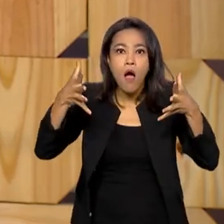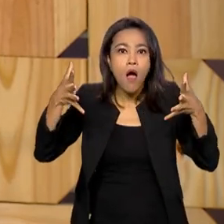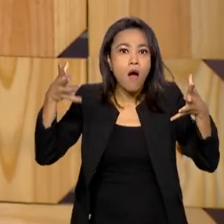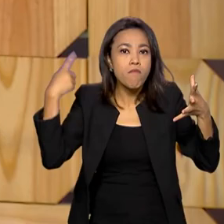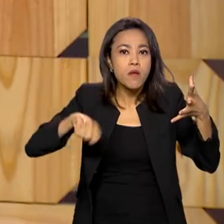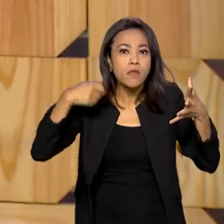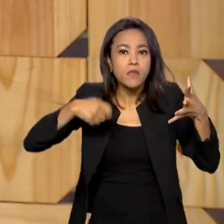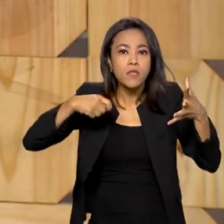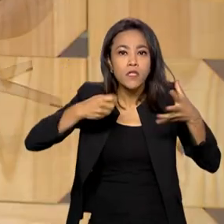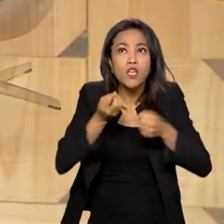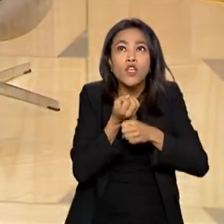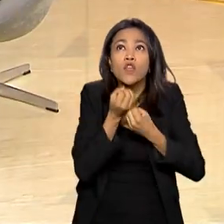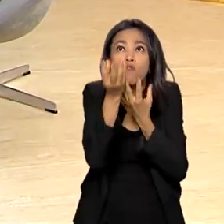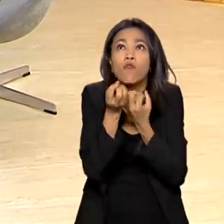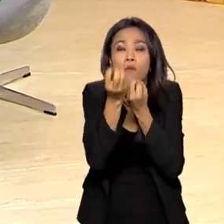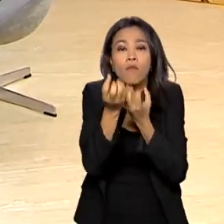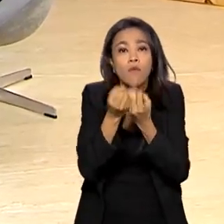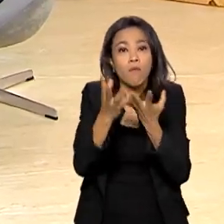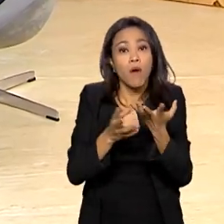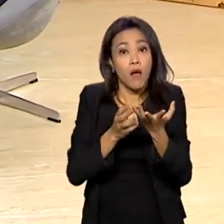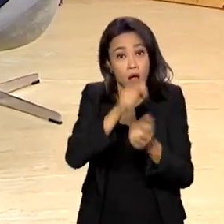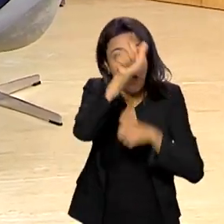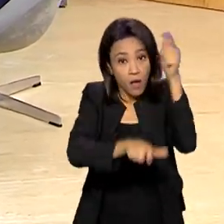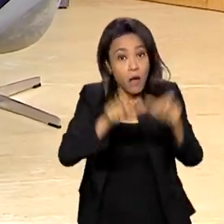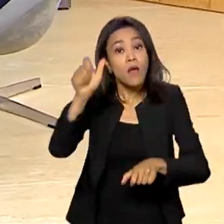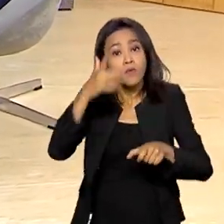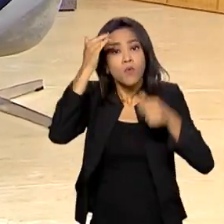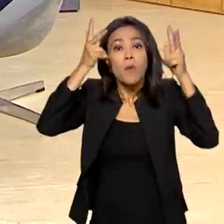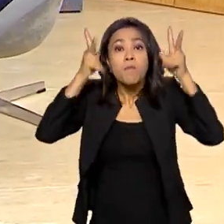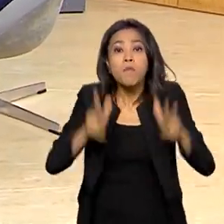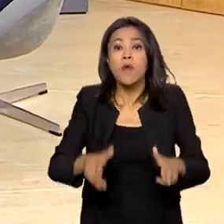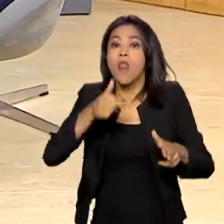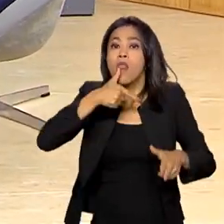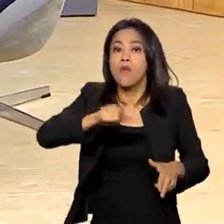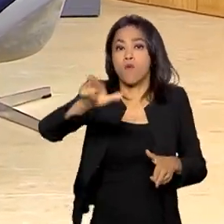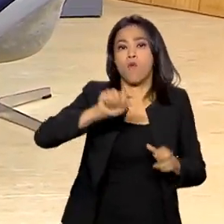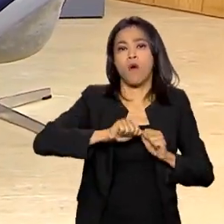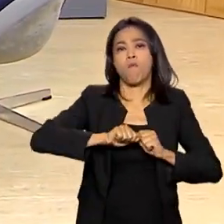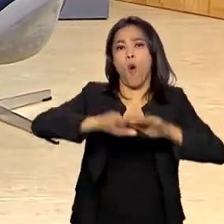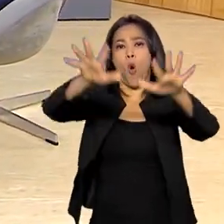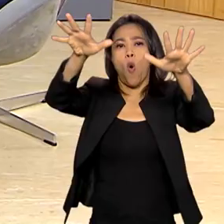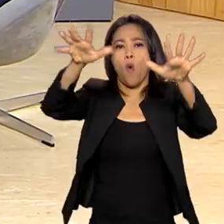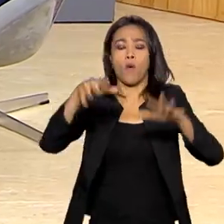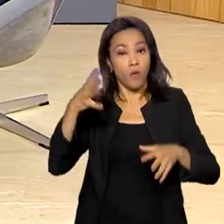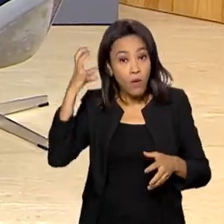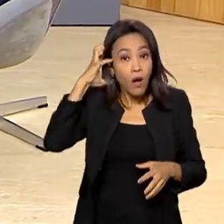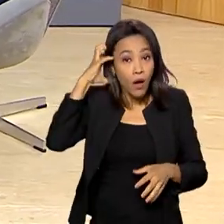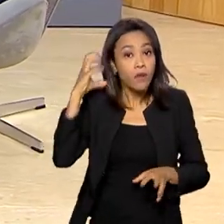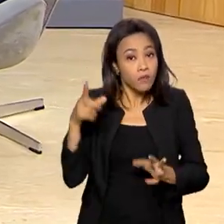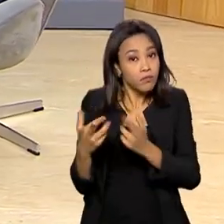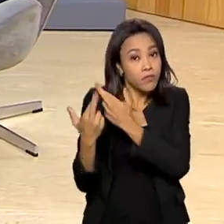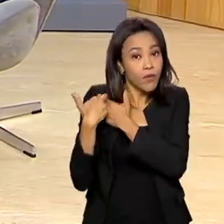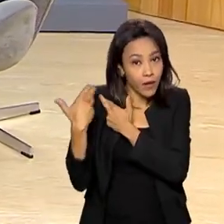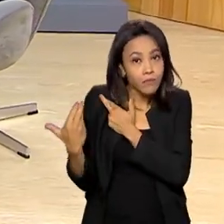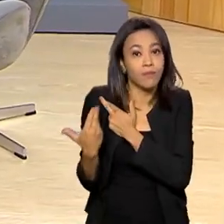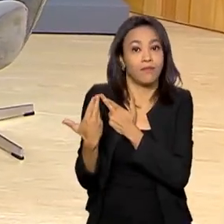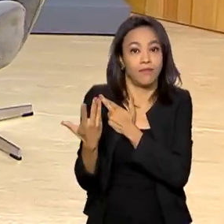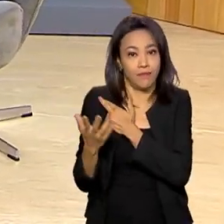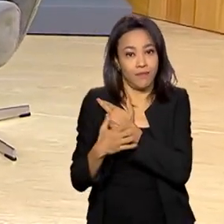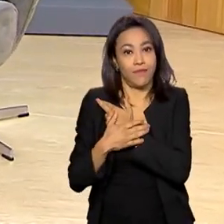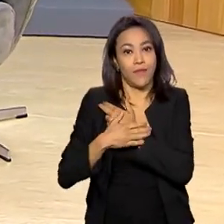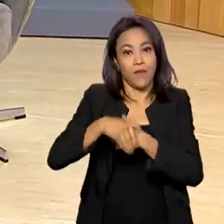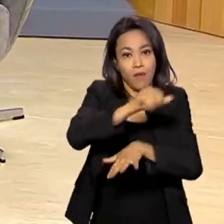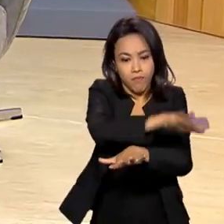integrar a sua população com a mesma língua. O rádio fez esse papel, com as transmissões AM,